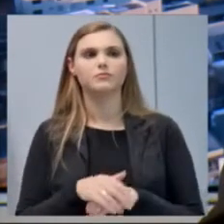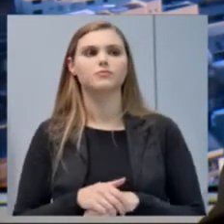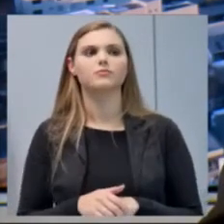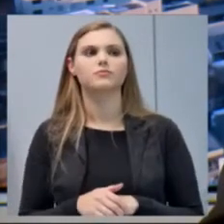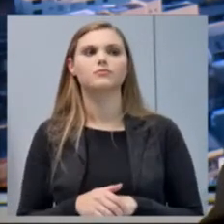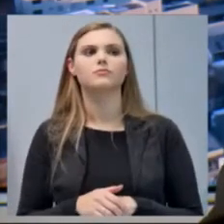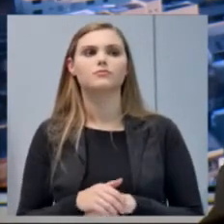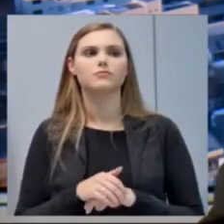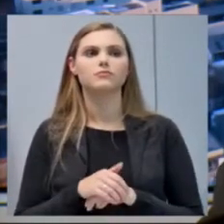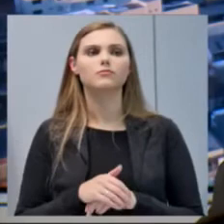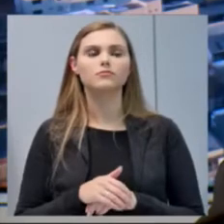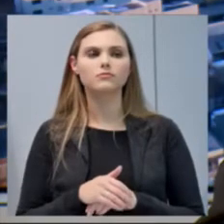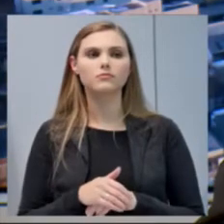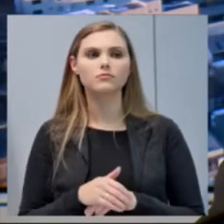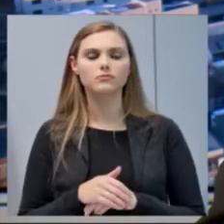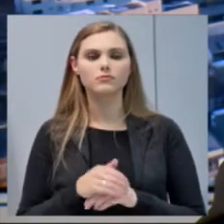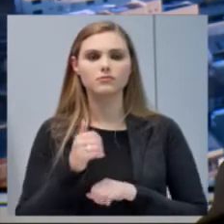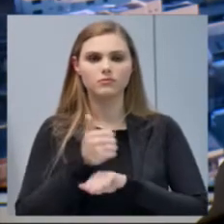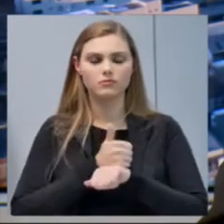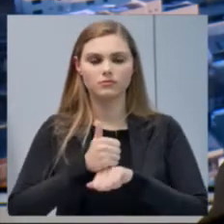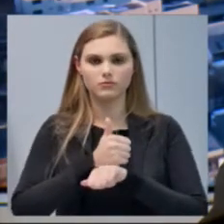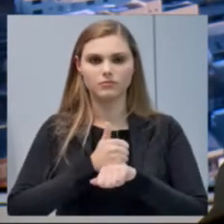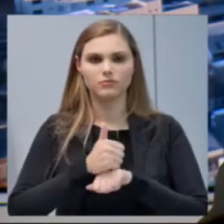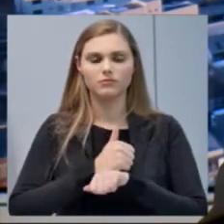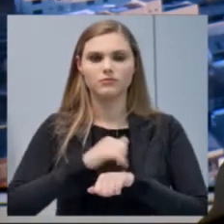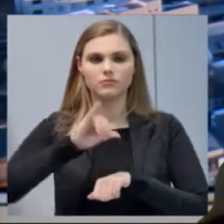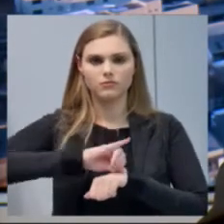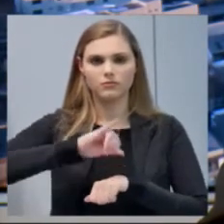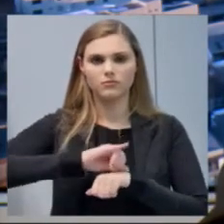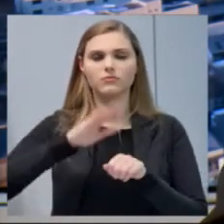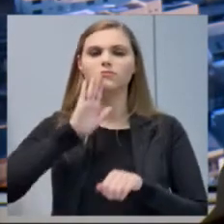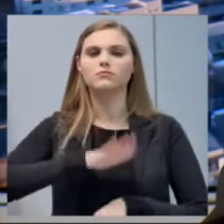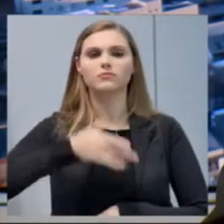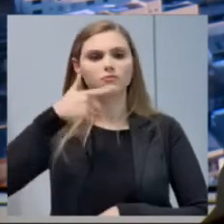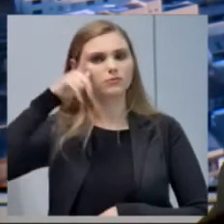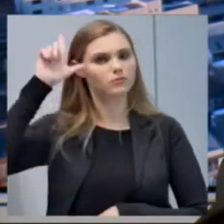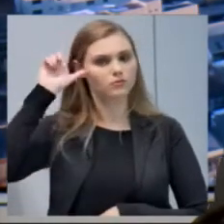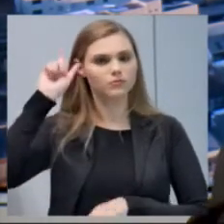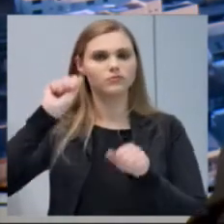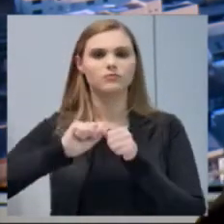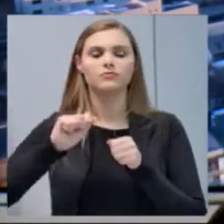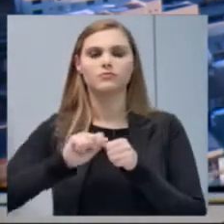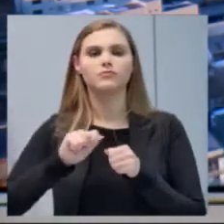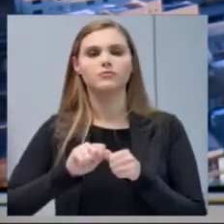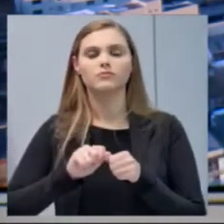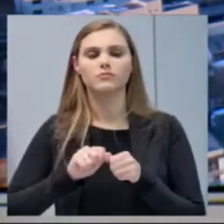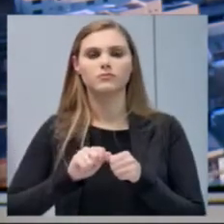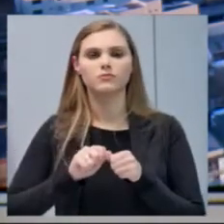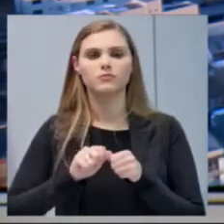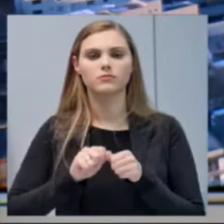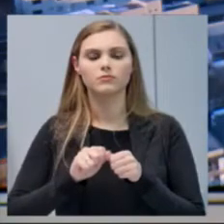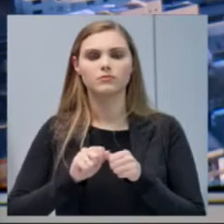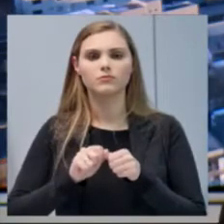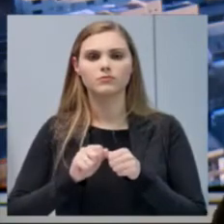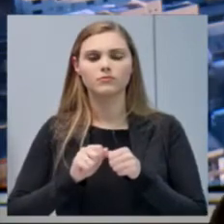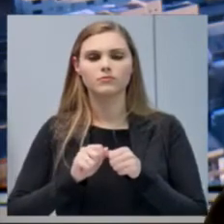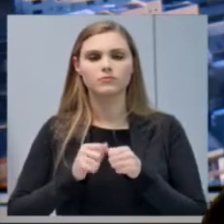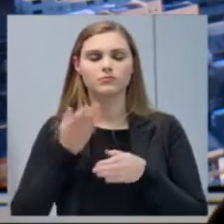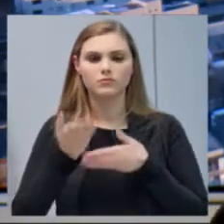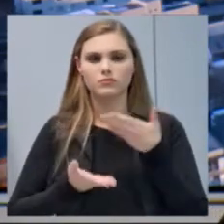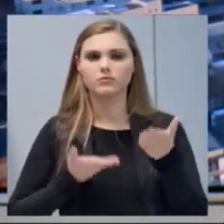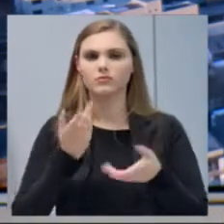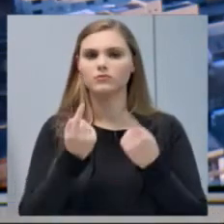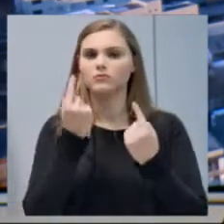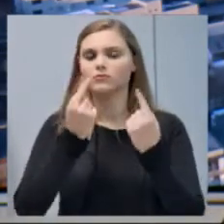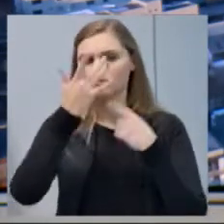farmácia central também, na tarde ontem, fazendo aí, atendendo ao pedido de algumas pessoas que